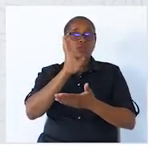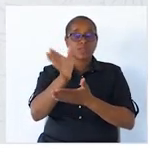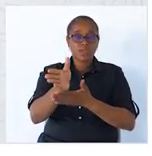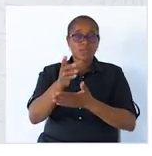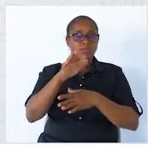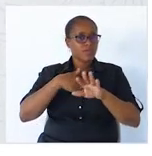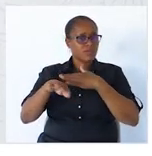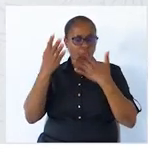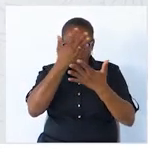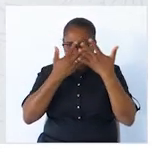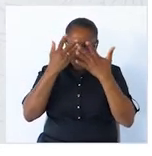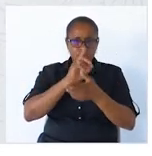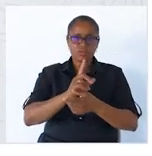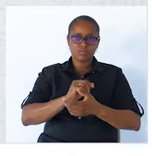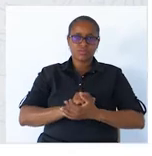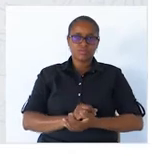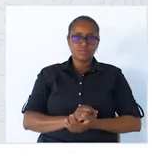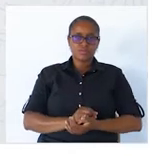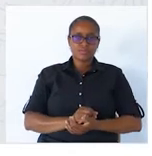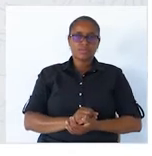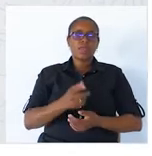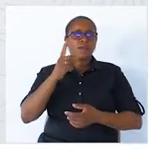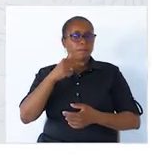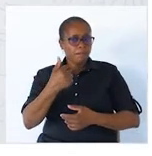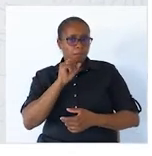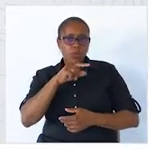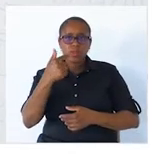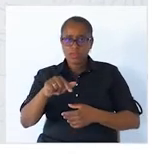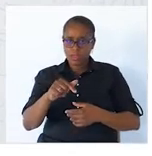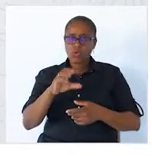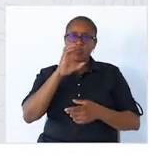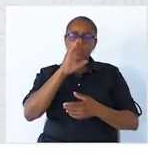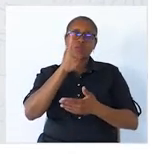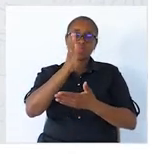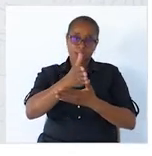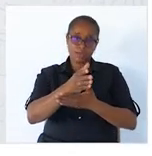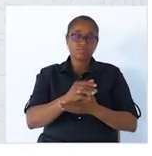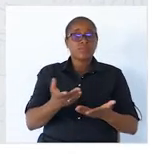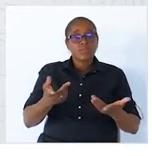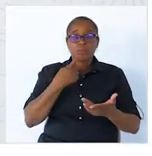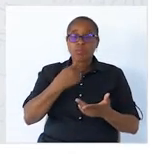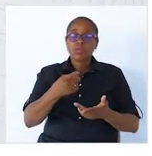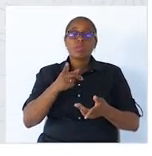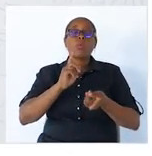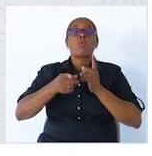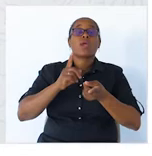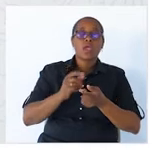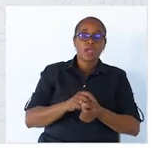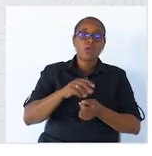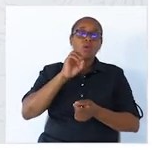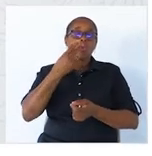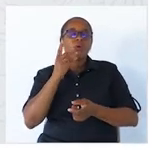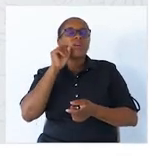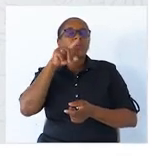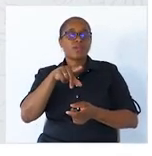para não fazer confusão. Para encontrar o complemento direto. A questão é. O quê? Ou quem?